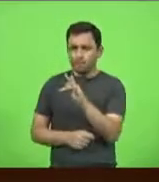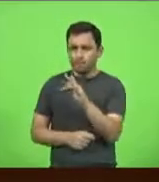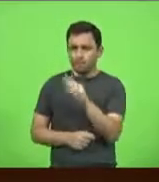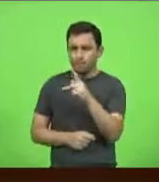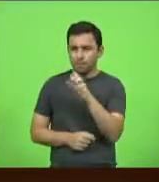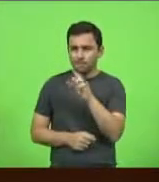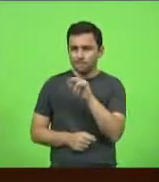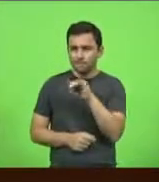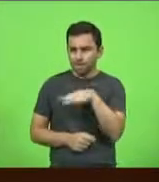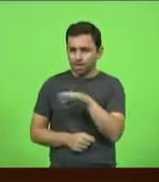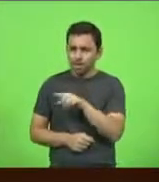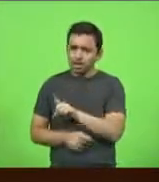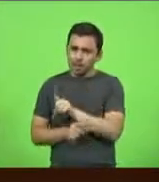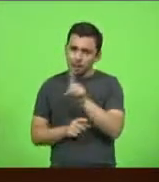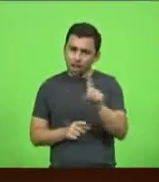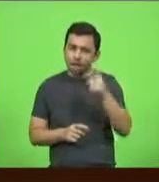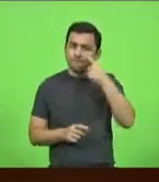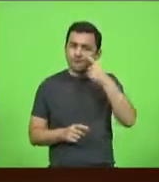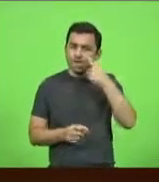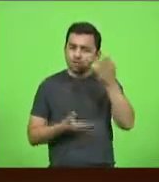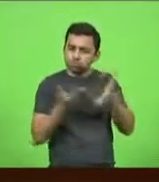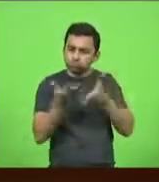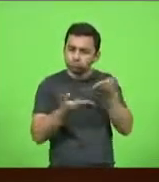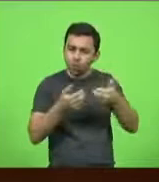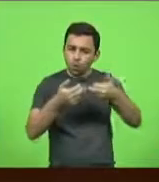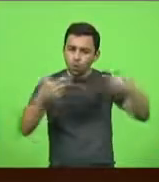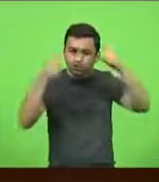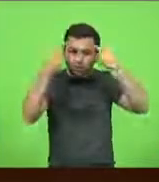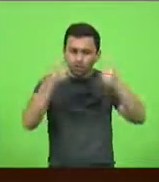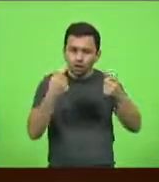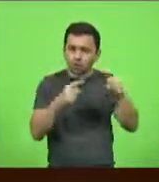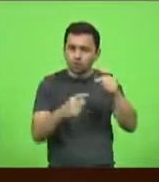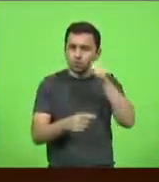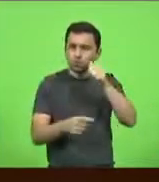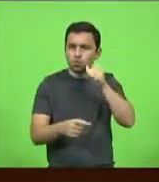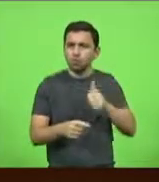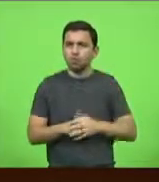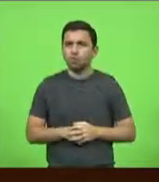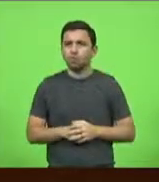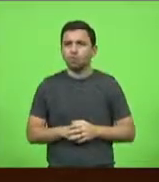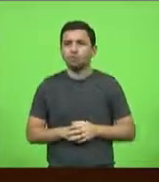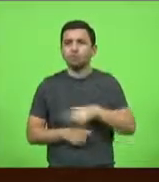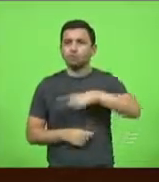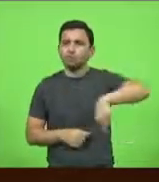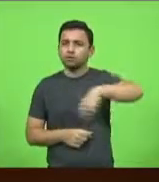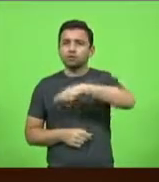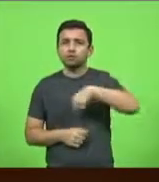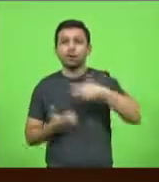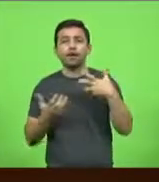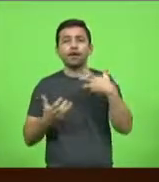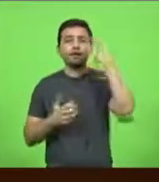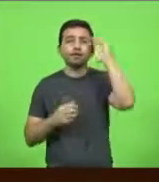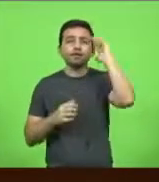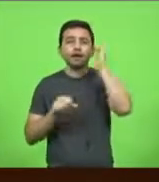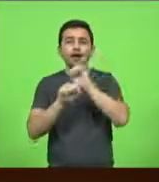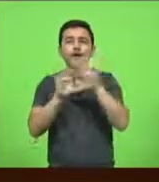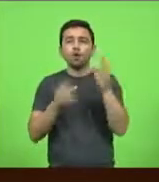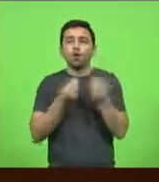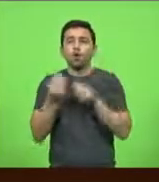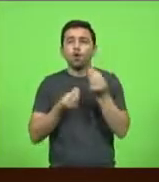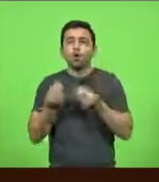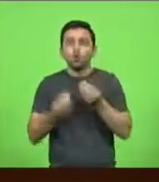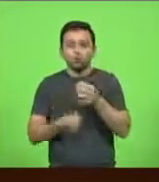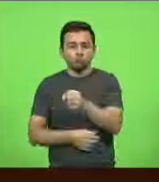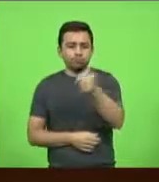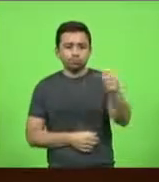atender os casos de violência contra as mulheres? Eu disse, olha, nós estamos tentando entender como é que é esse critério de distribuição, porque ninguém